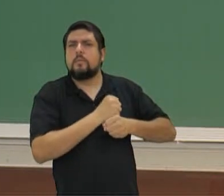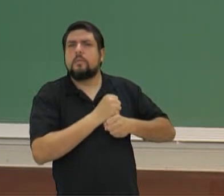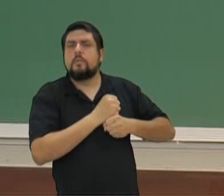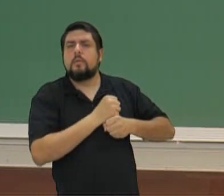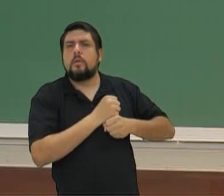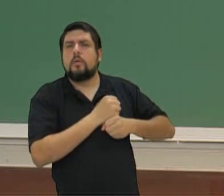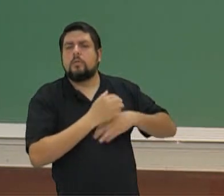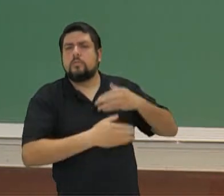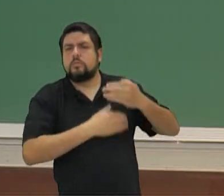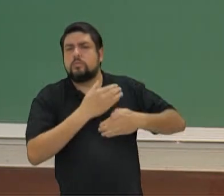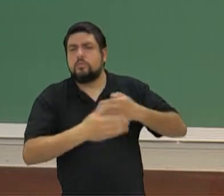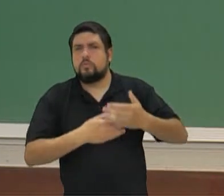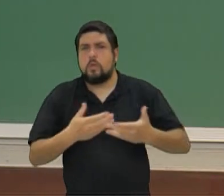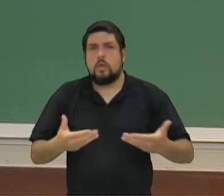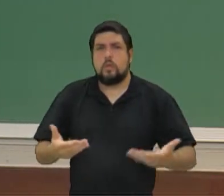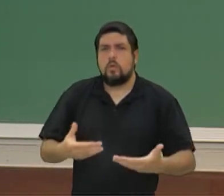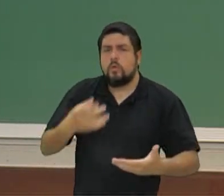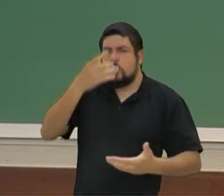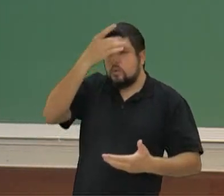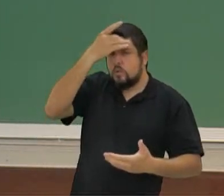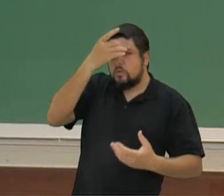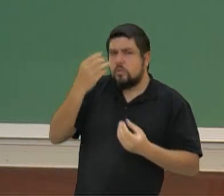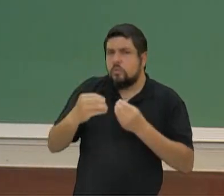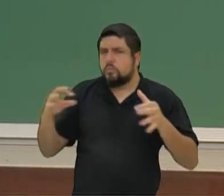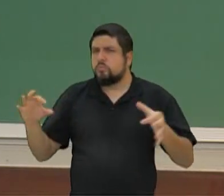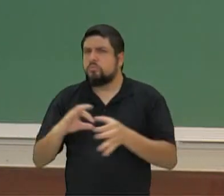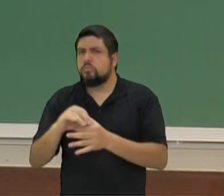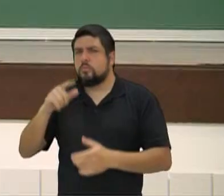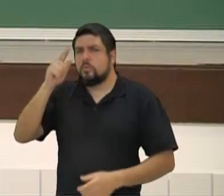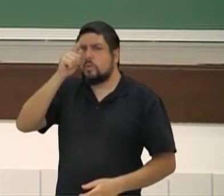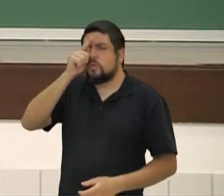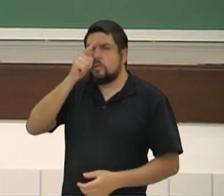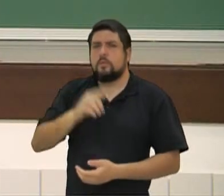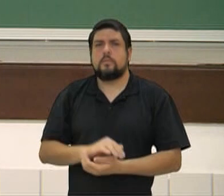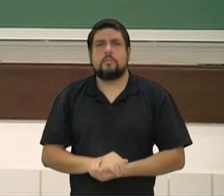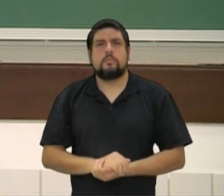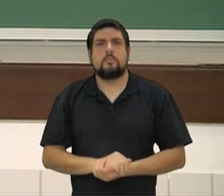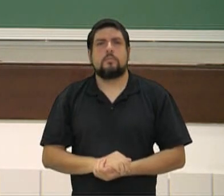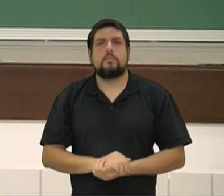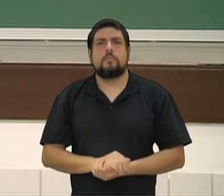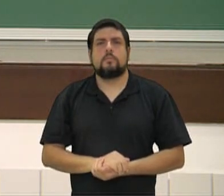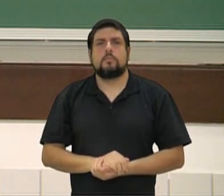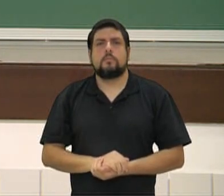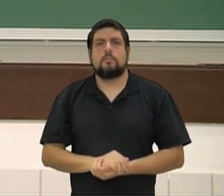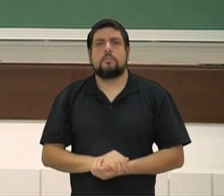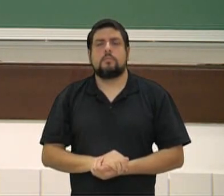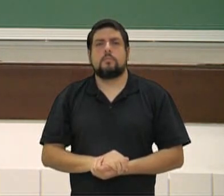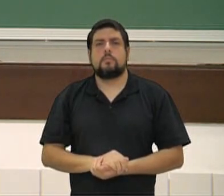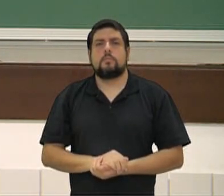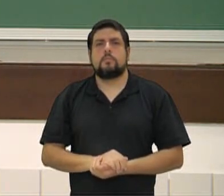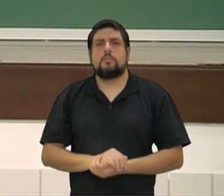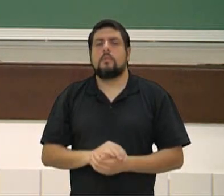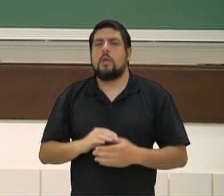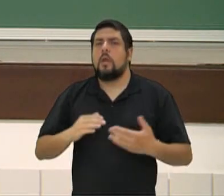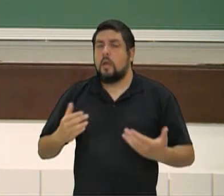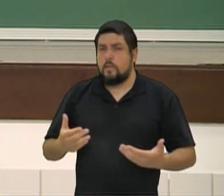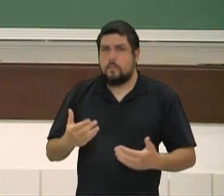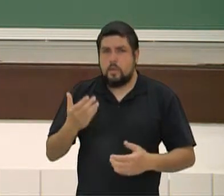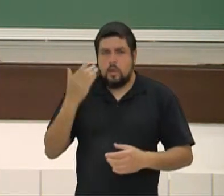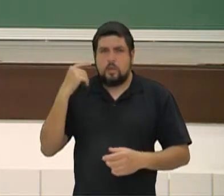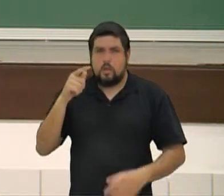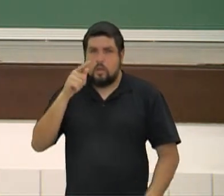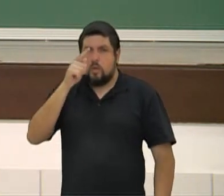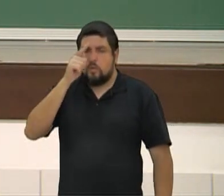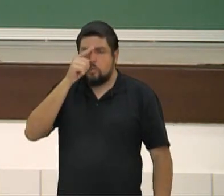e com os gregos? É interessante pensarmos assim. Para os gregos na antiguidade os deuses eram imortais, mas reagiam como seres